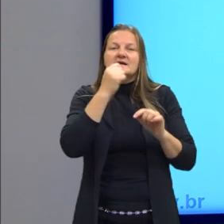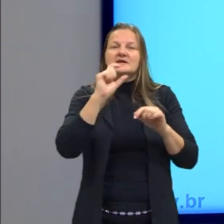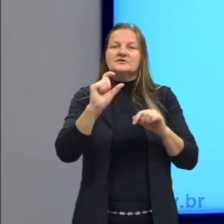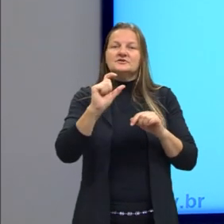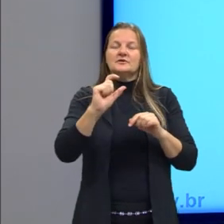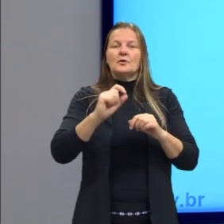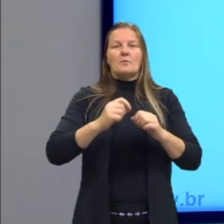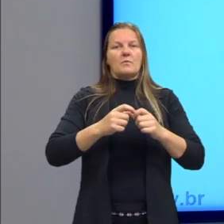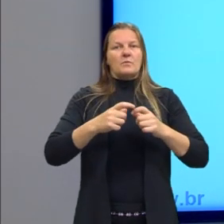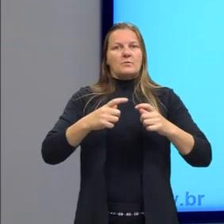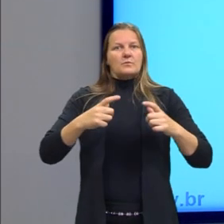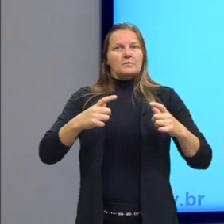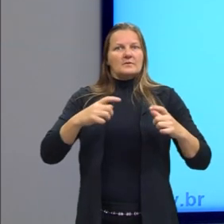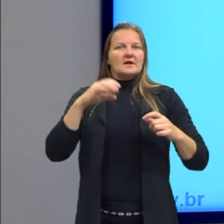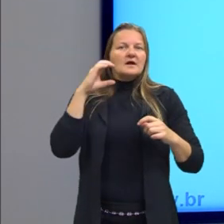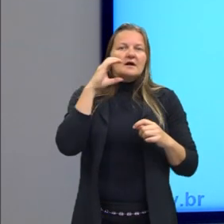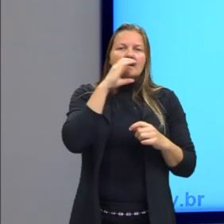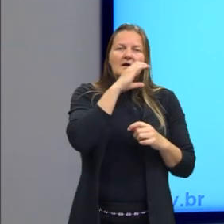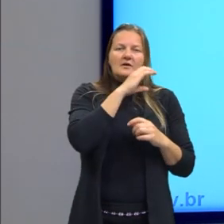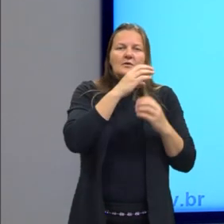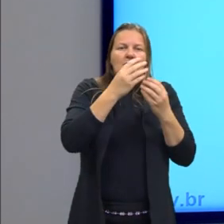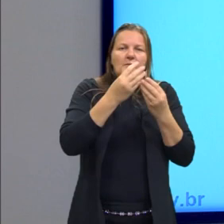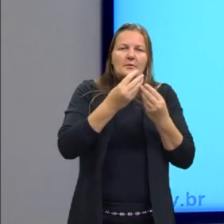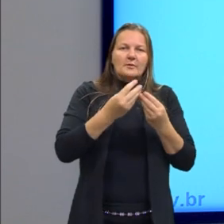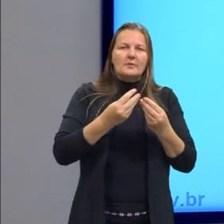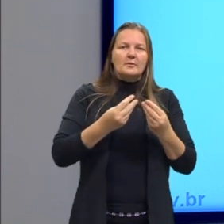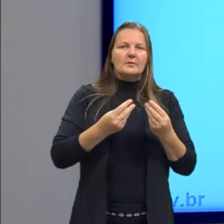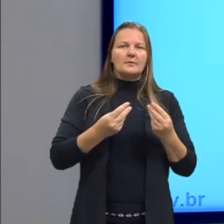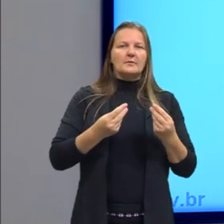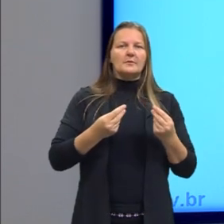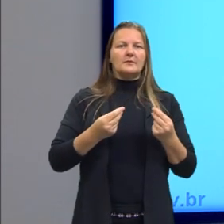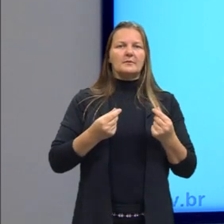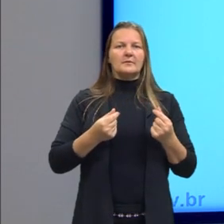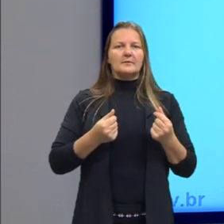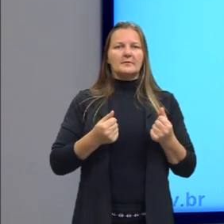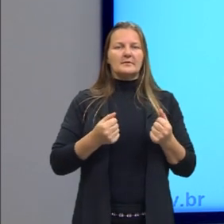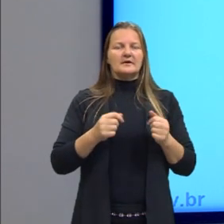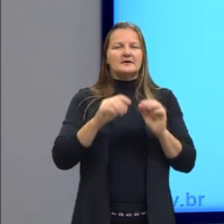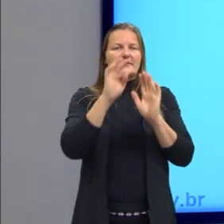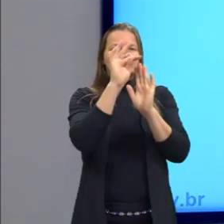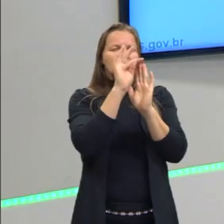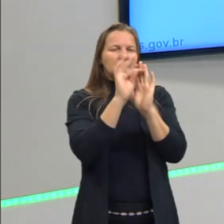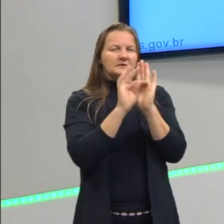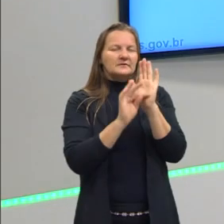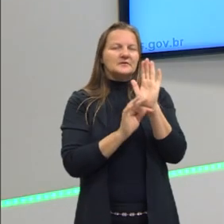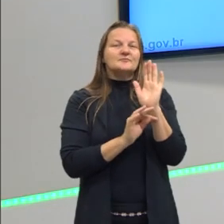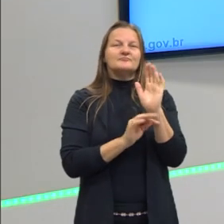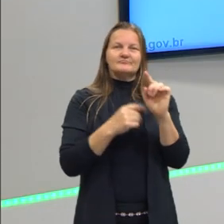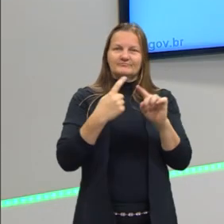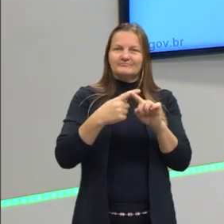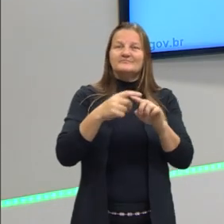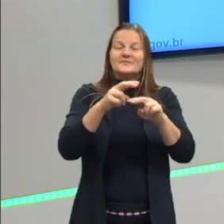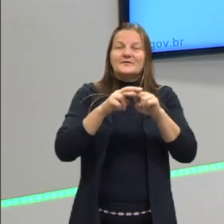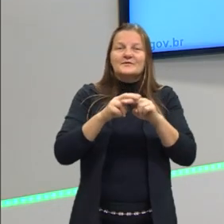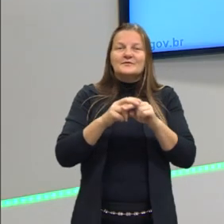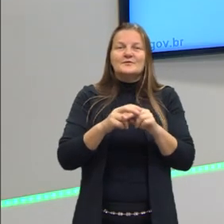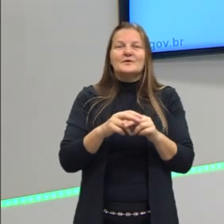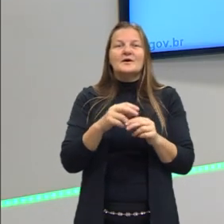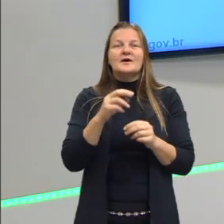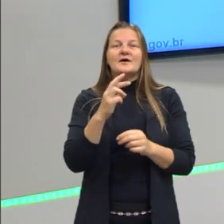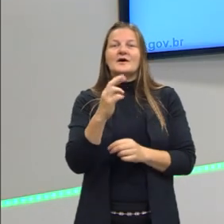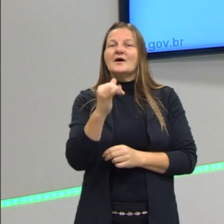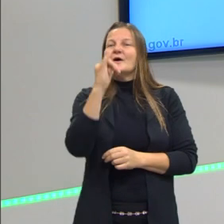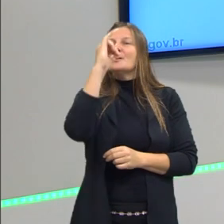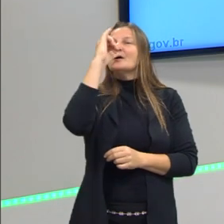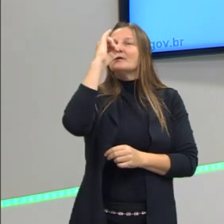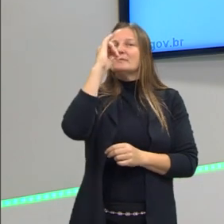mais calor para derreter, porque ele vai precisar de uma temperatura mais baixa, e, consequentemente, eu vou resfriar a minha bebida,